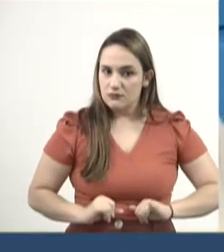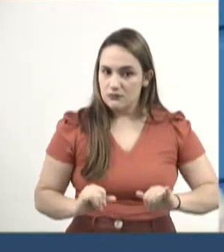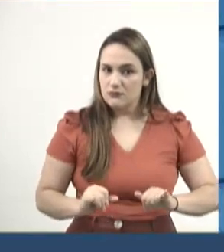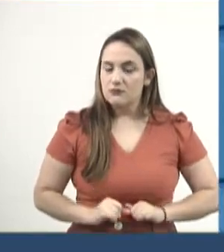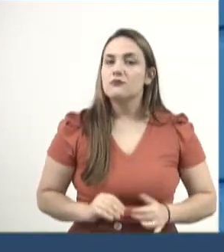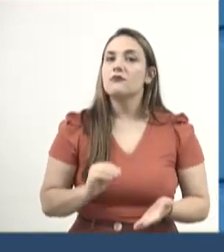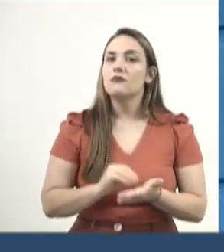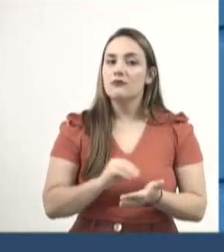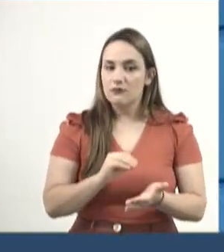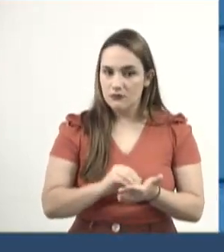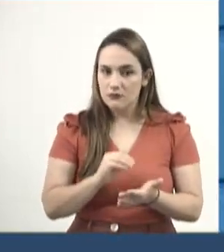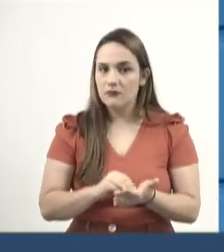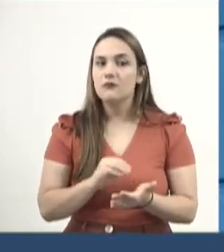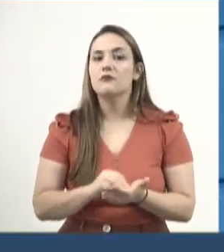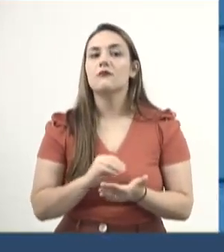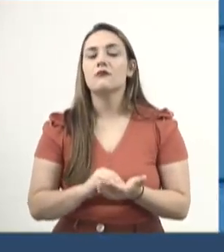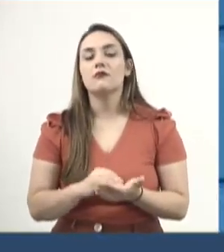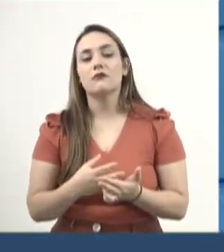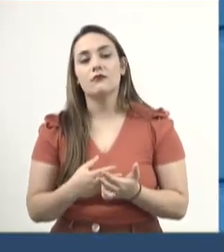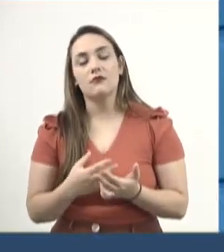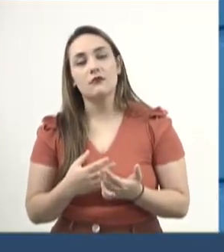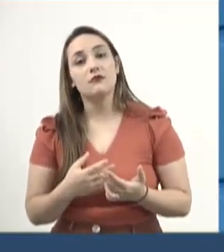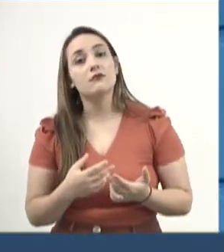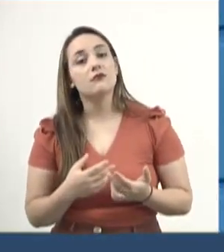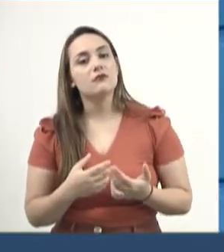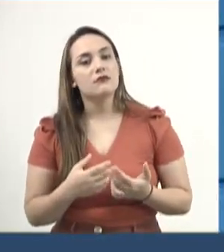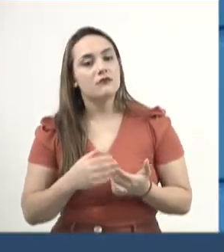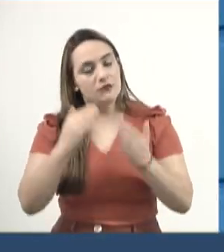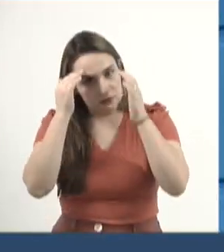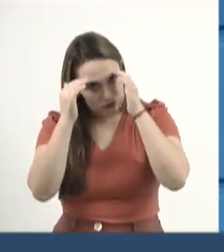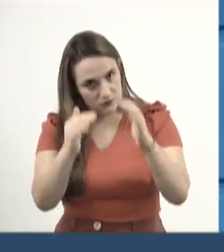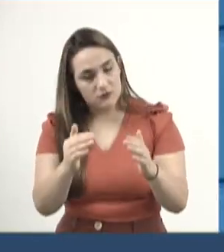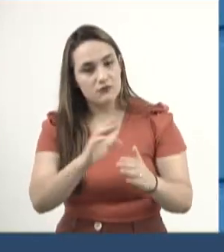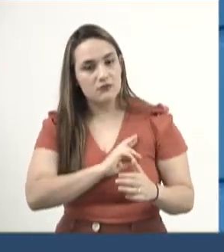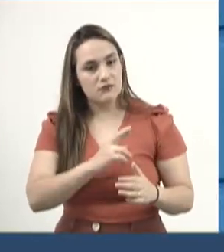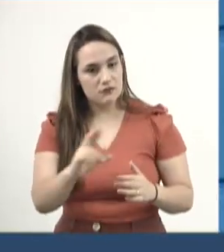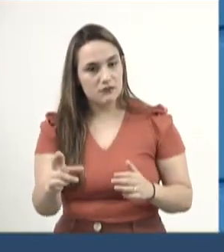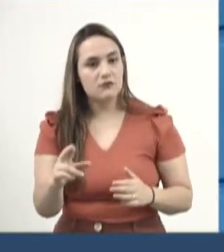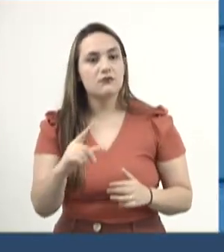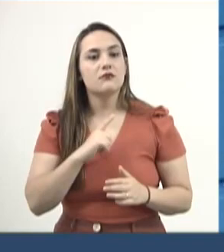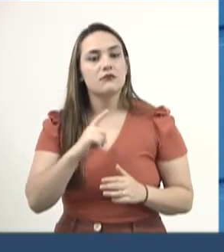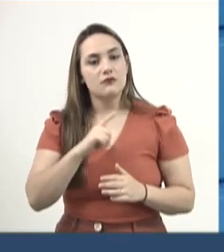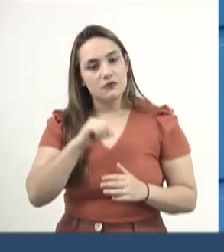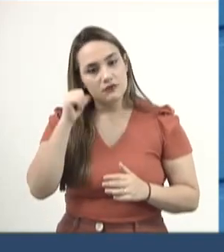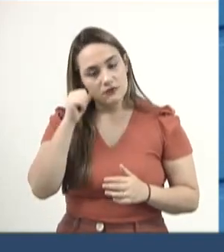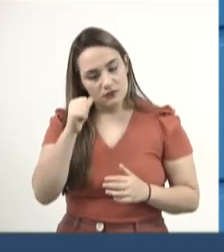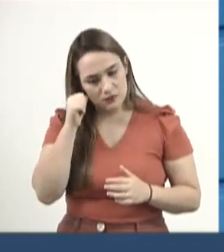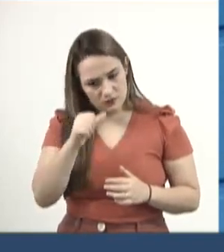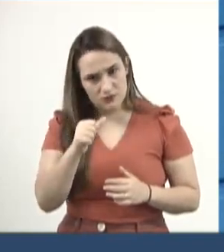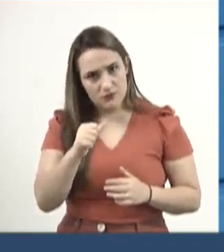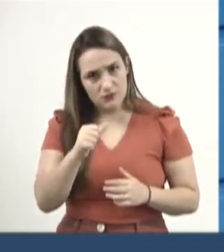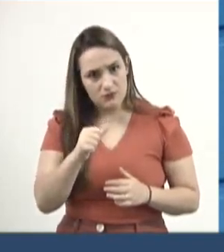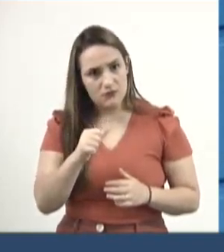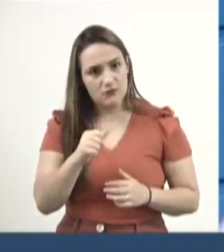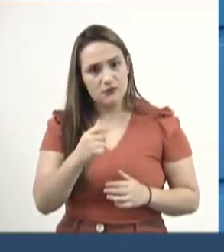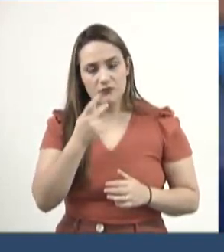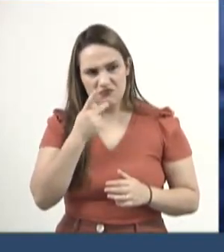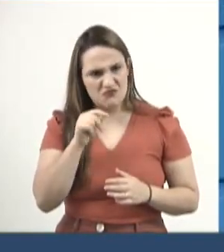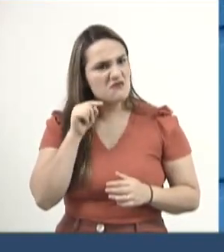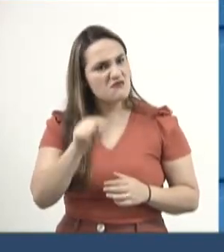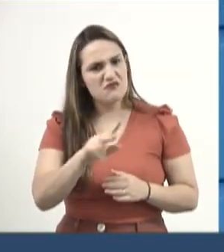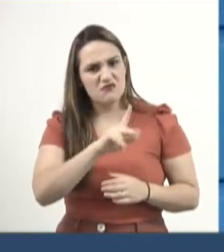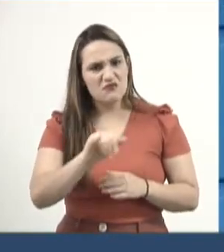Nós já vimos pelas mídias momentos em que as mulheres são ameaçadas de serem queimadas vivas, como